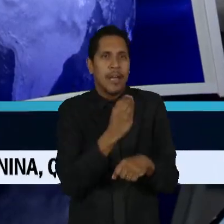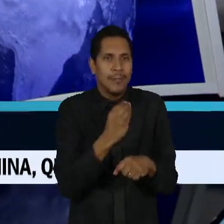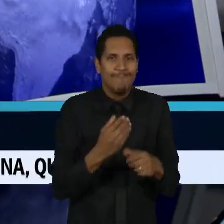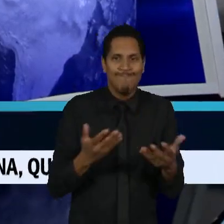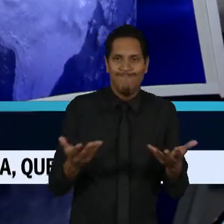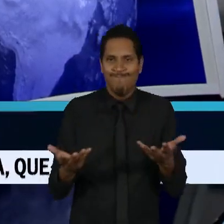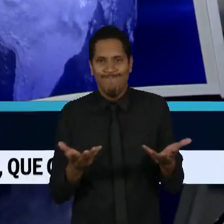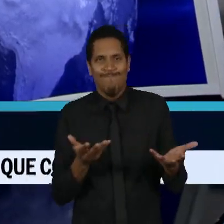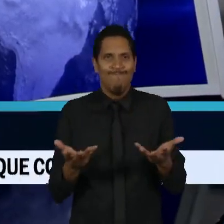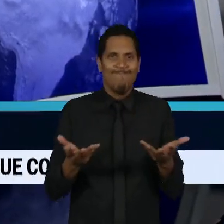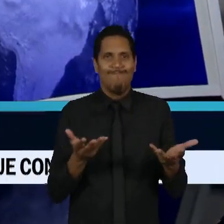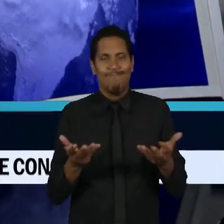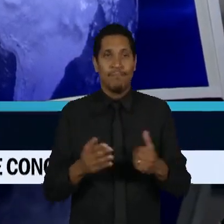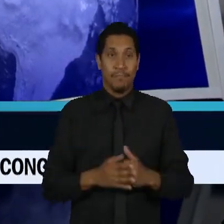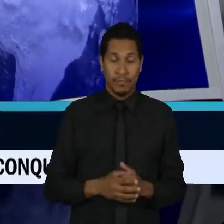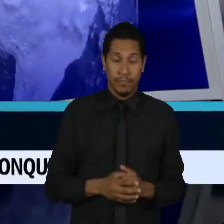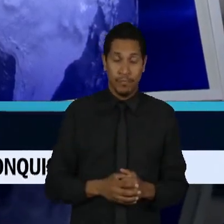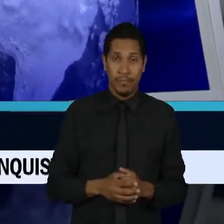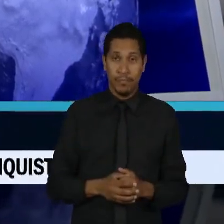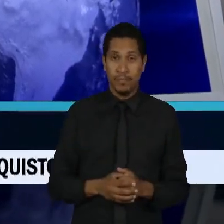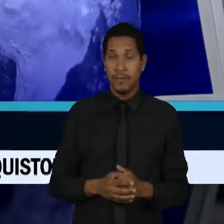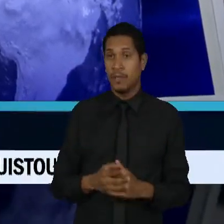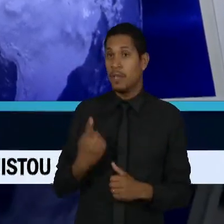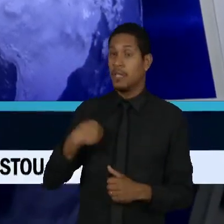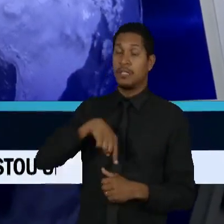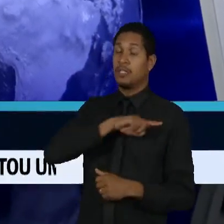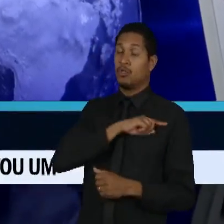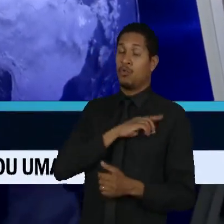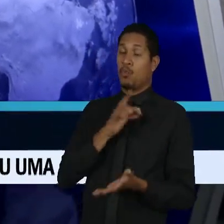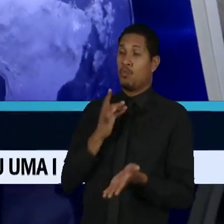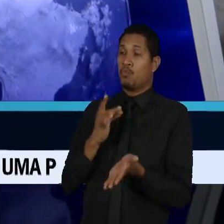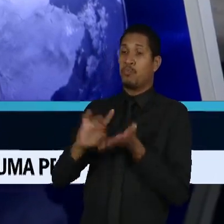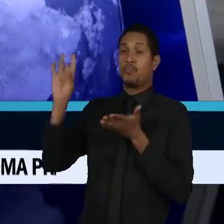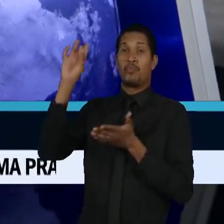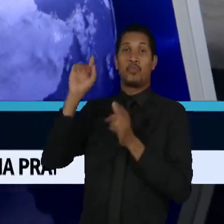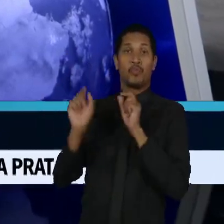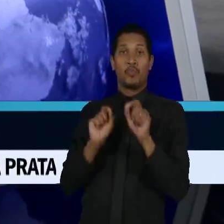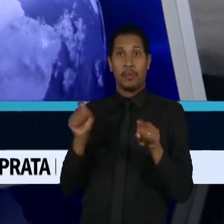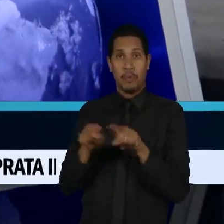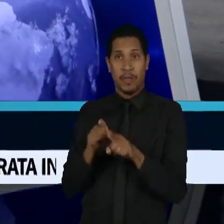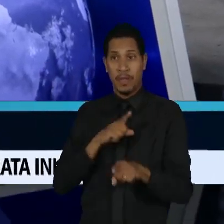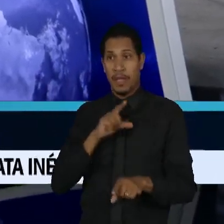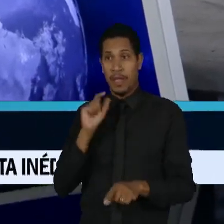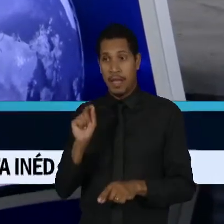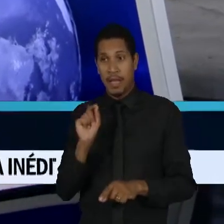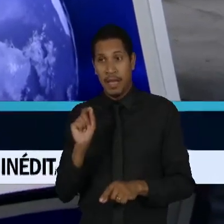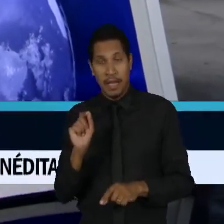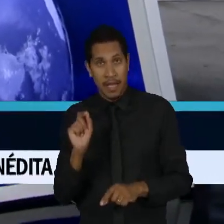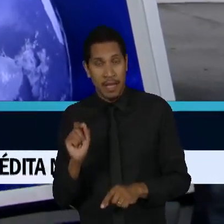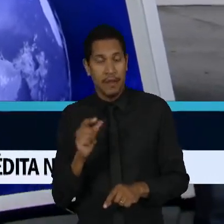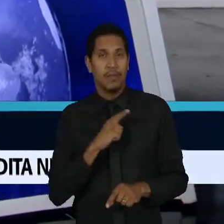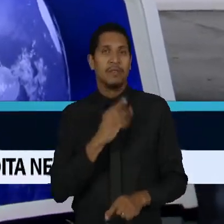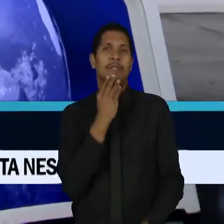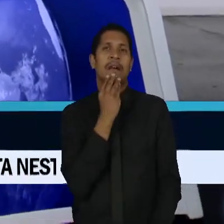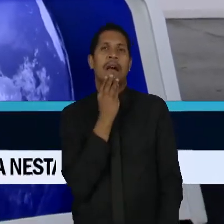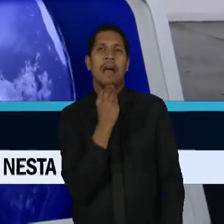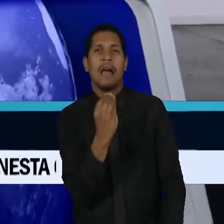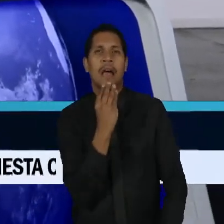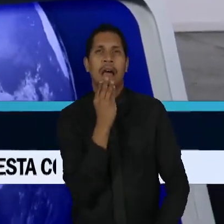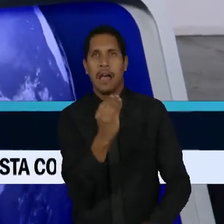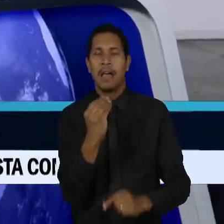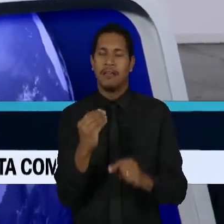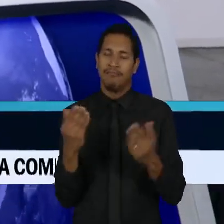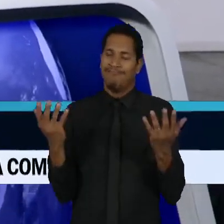É claro que a gente repudia o ataque aos civis em Israel, terrível, não tem como não repudiar.